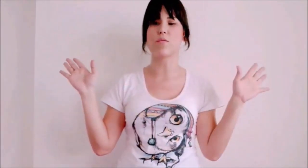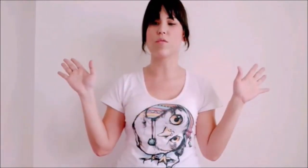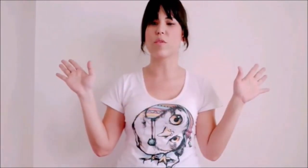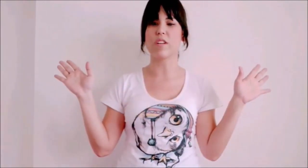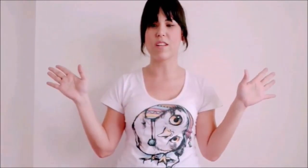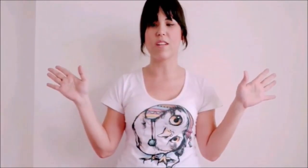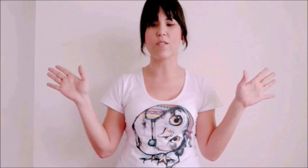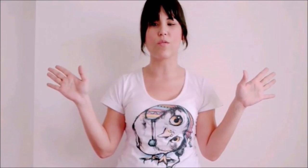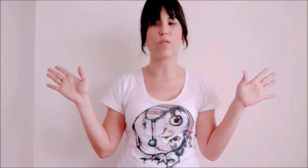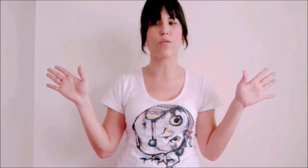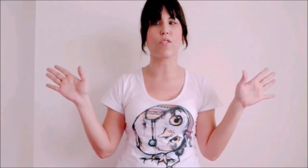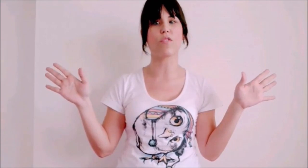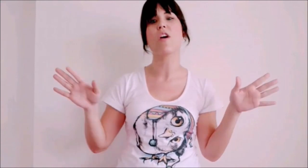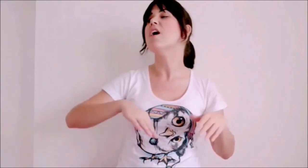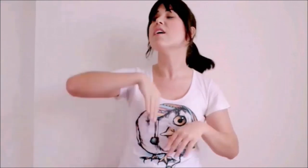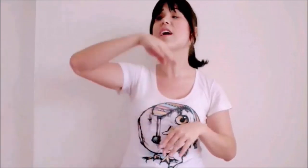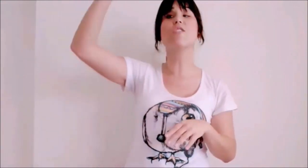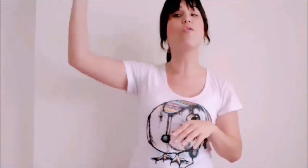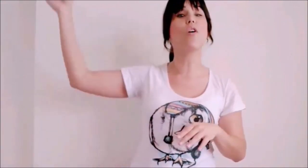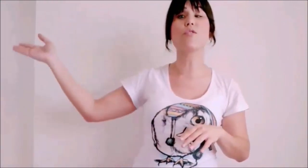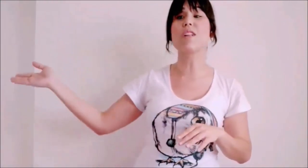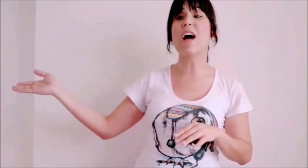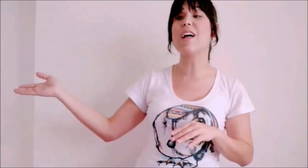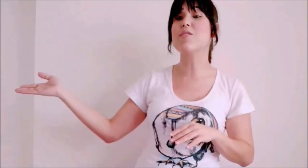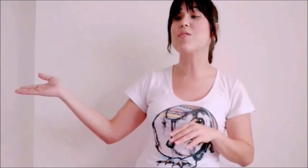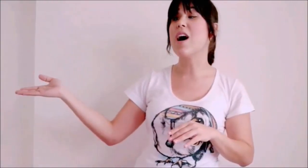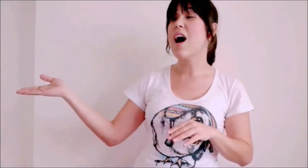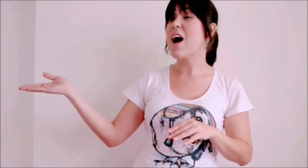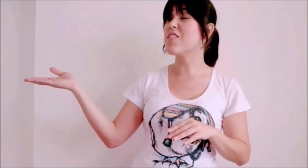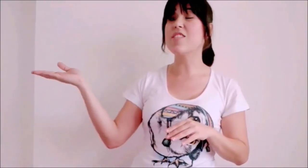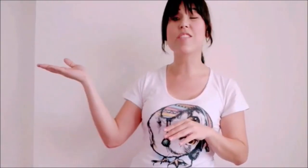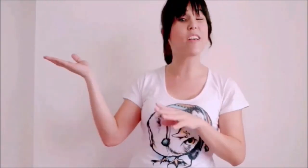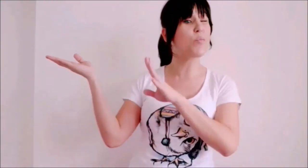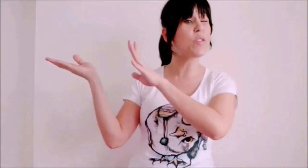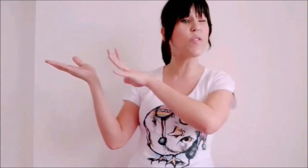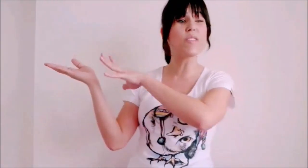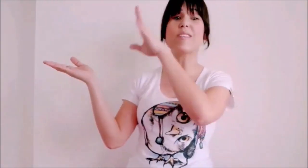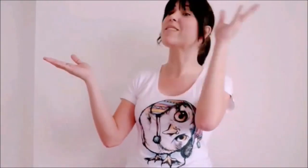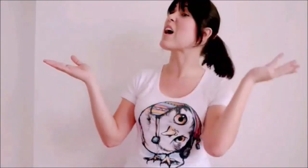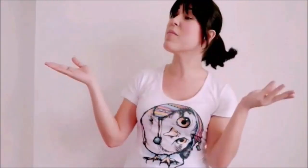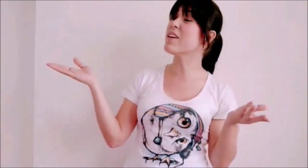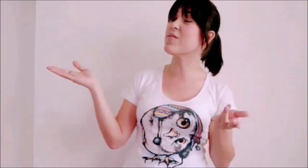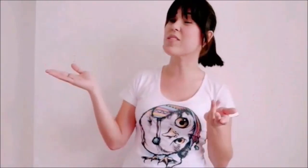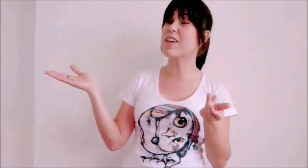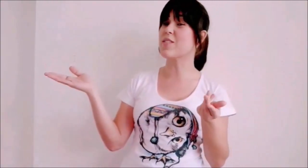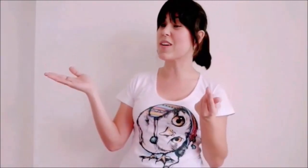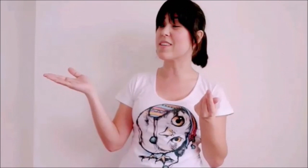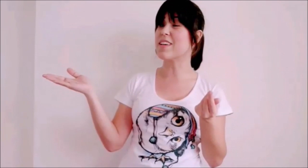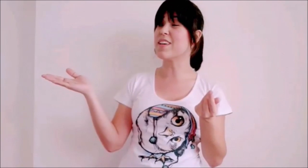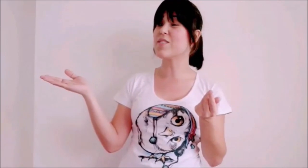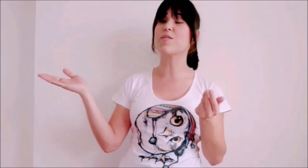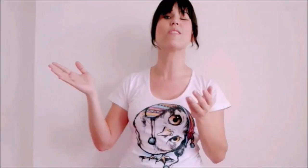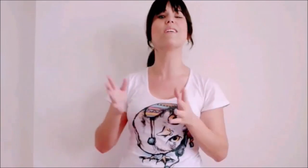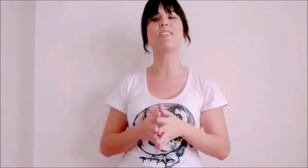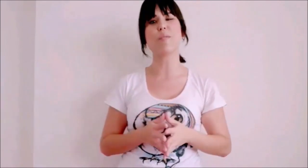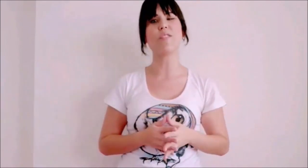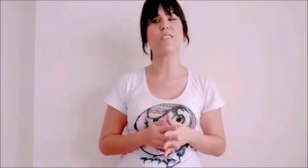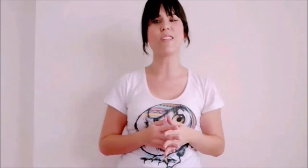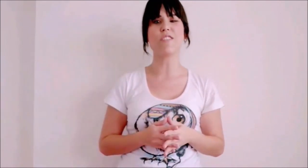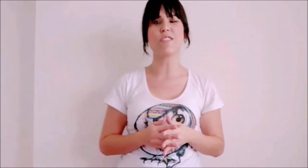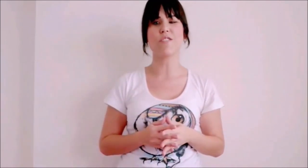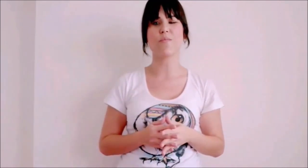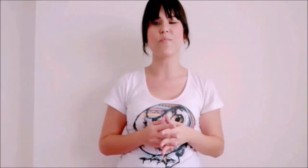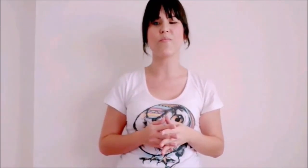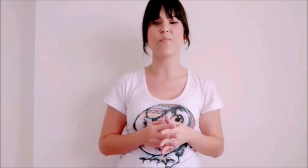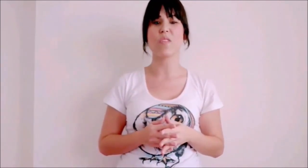vocês não falam sobre nada dessas coisas com a gente. E aí, do outro lado, a gente tem as pessoas que sabem que vocês fazem isso e se